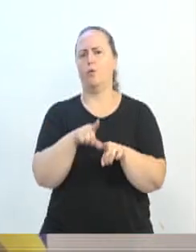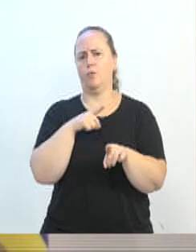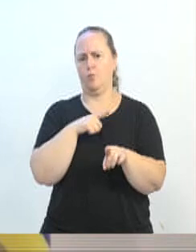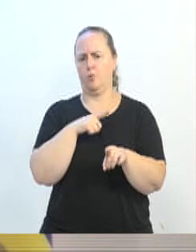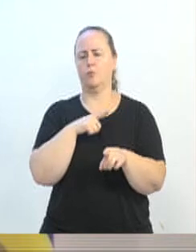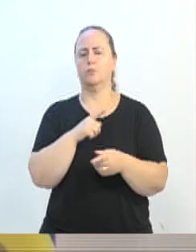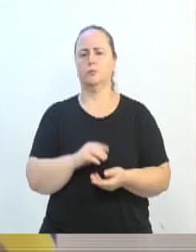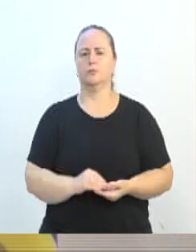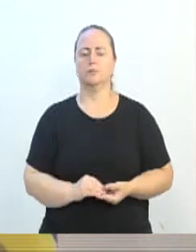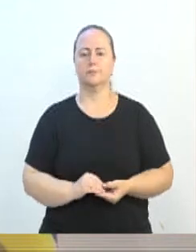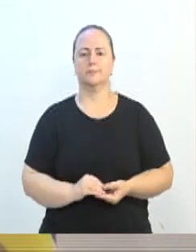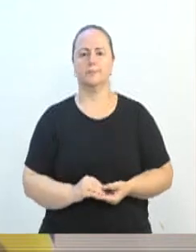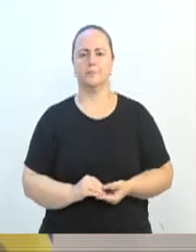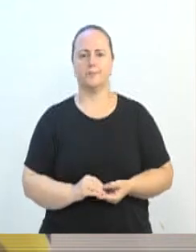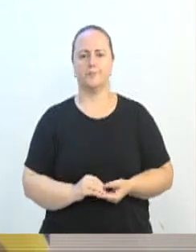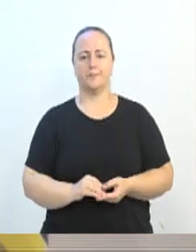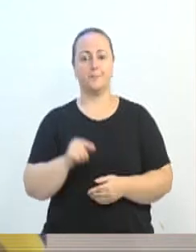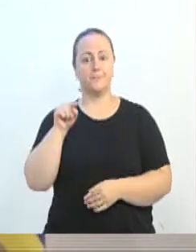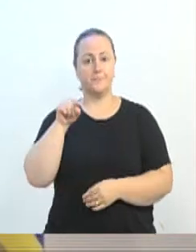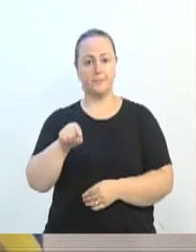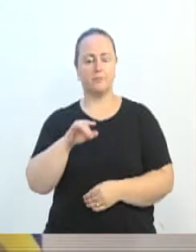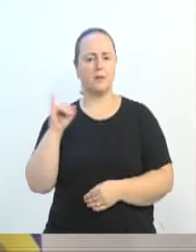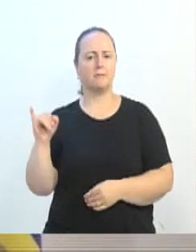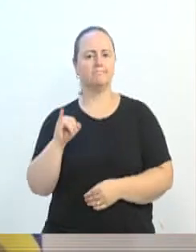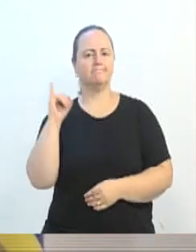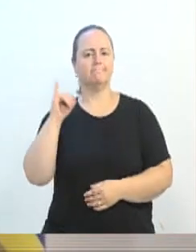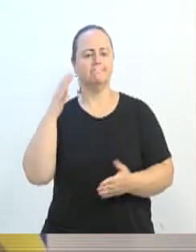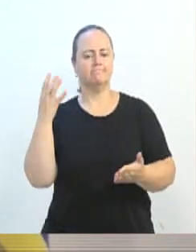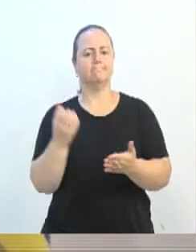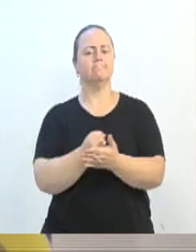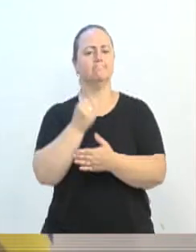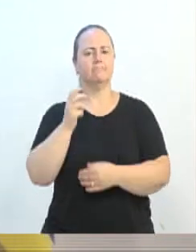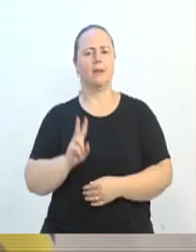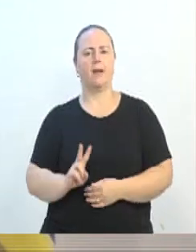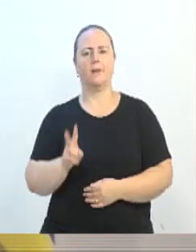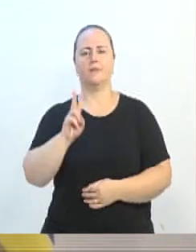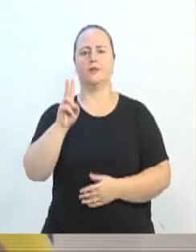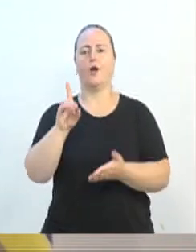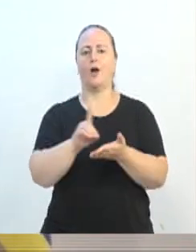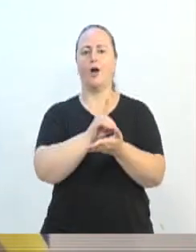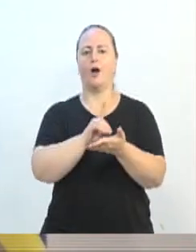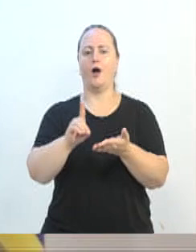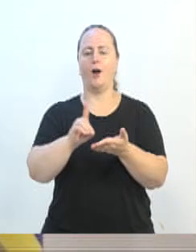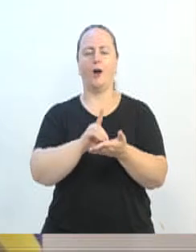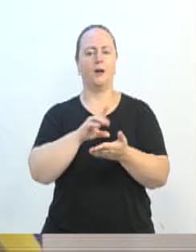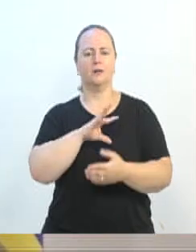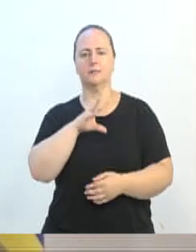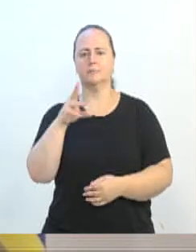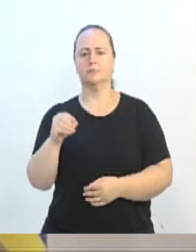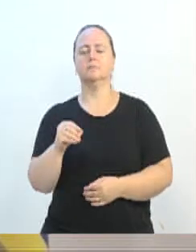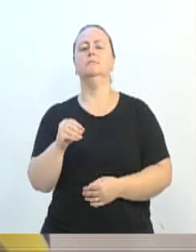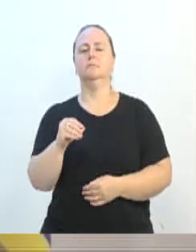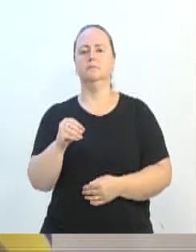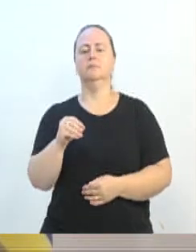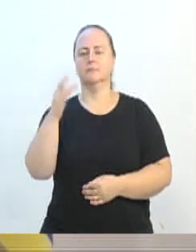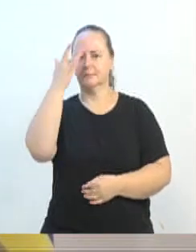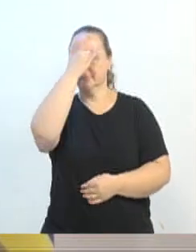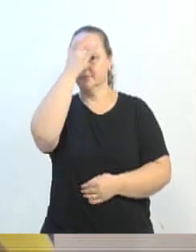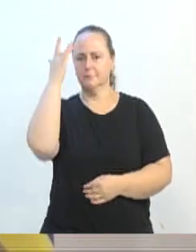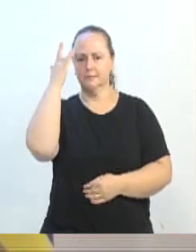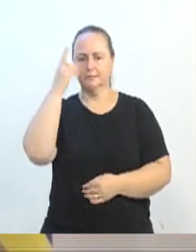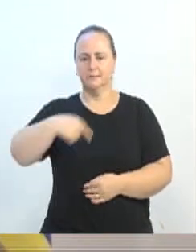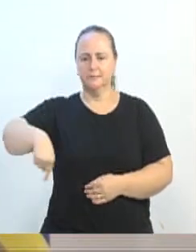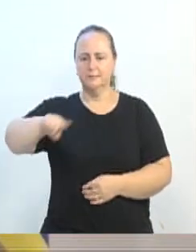vereador Almir Vieira, mais uma importante conquista que tenha digital de todos os vereadores da nossa